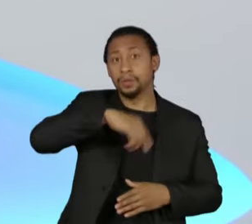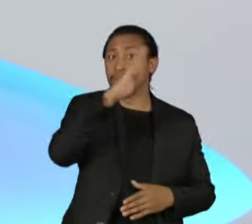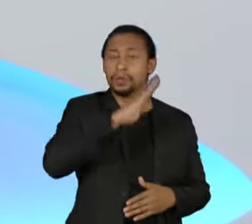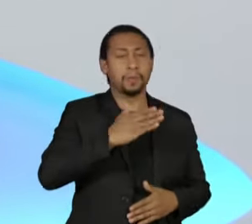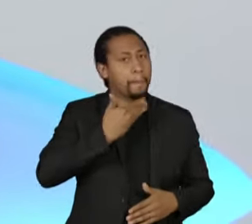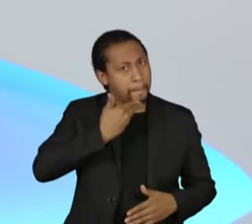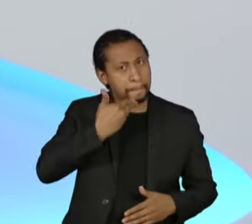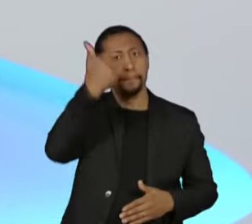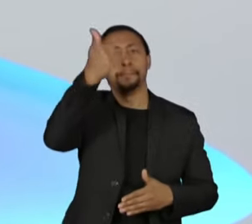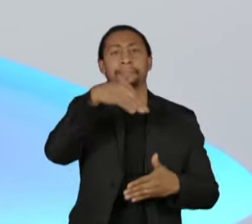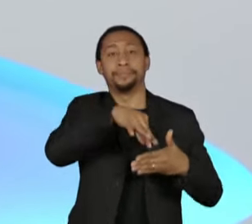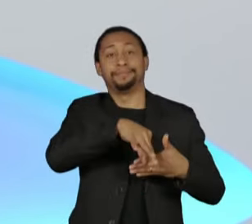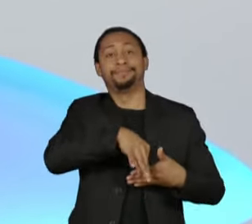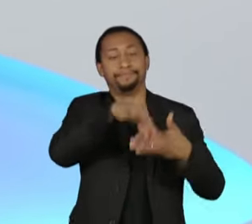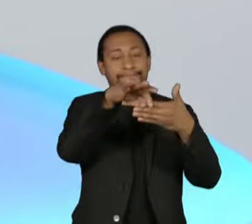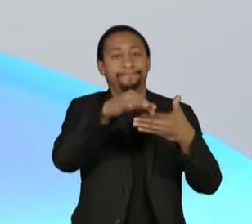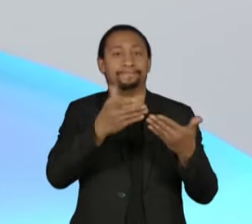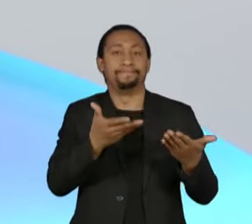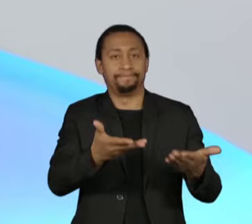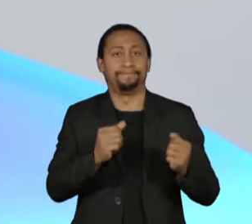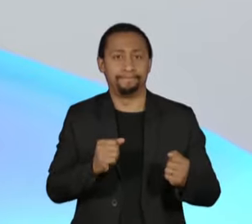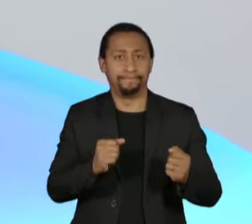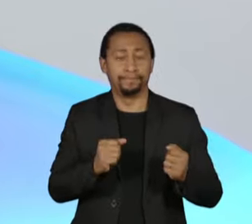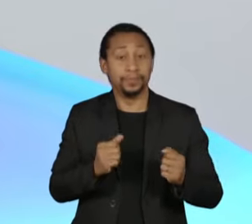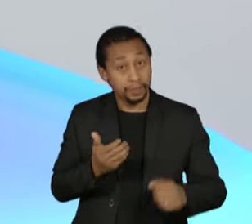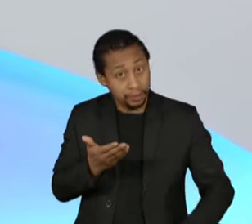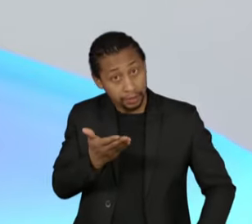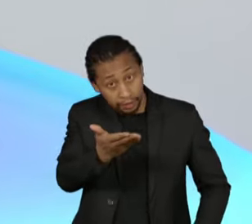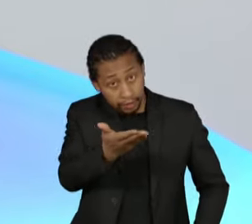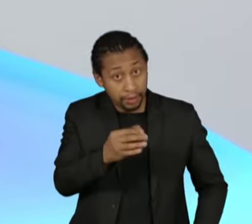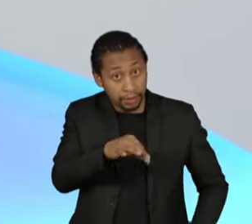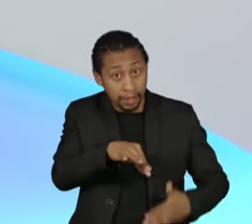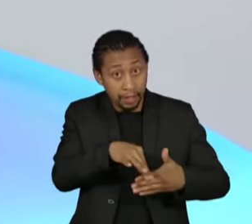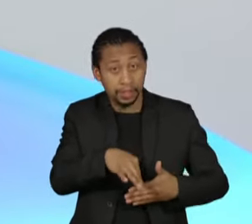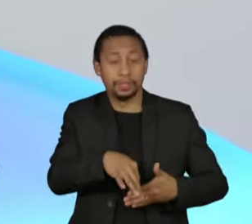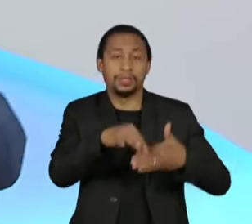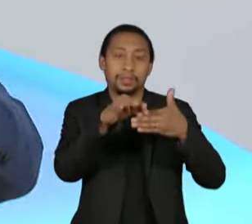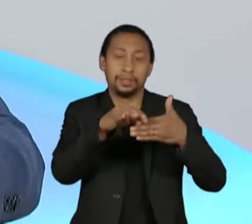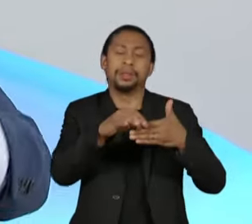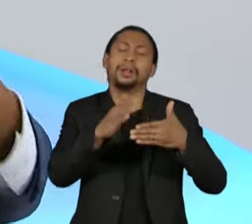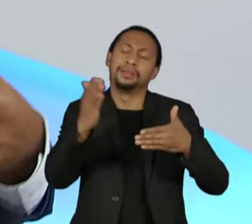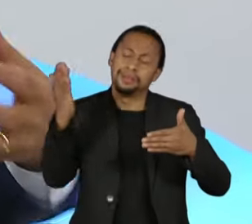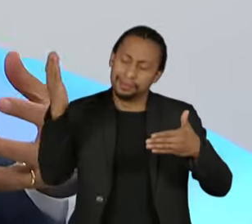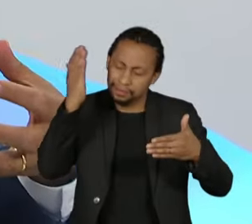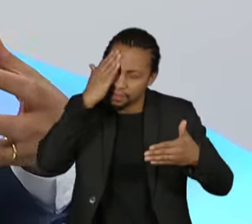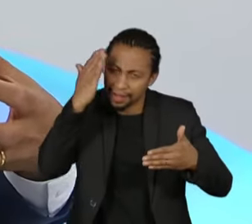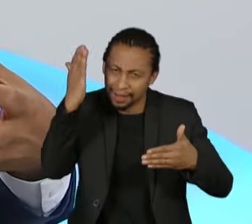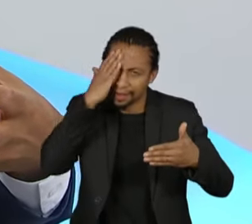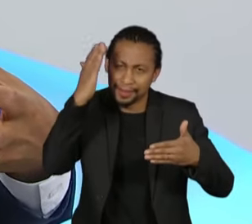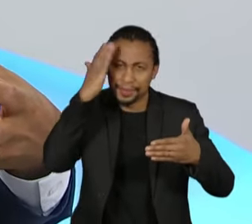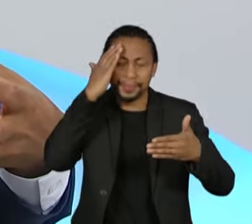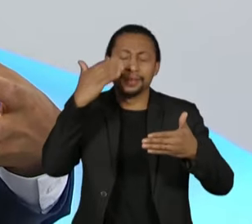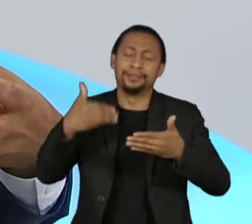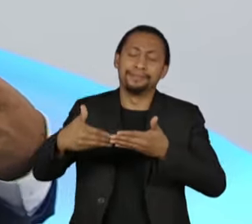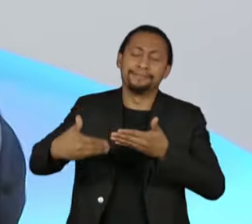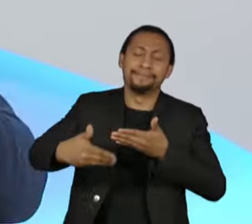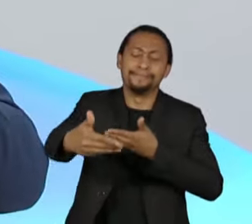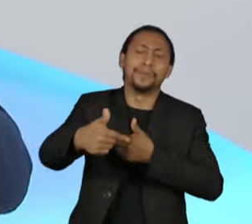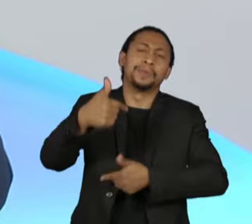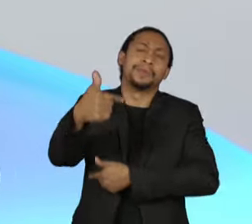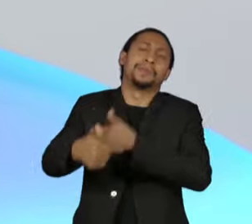Ou seja, esse líder, ele sabe que é a sua história que está em jogo nesse mandato.